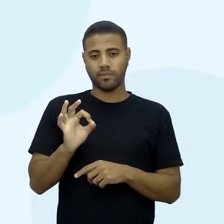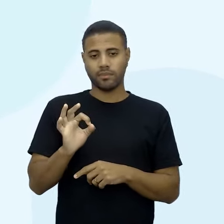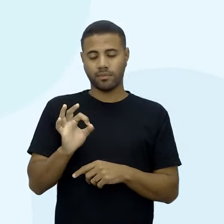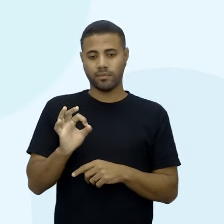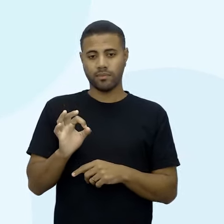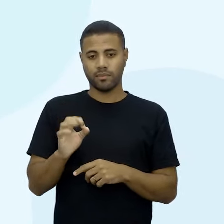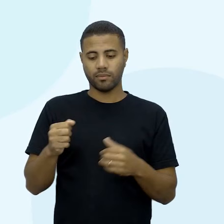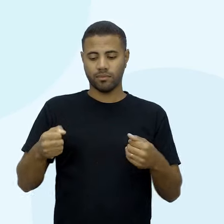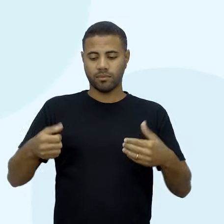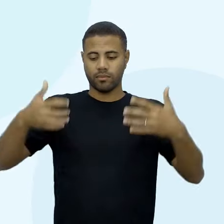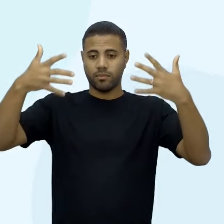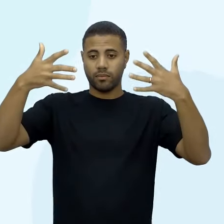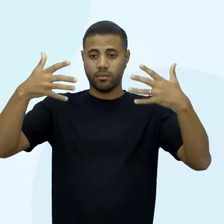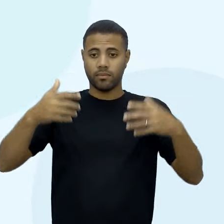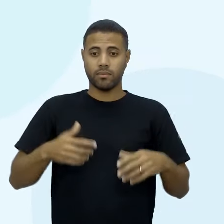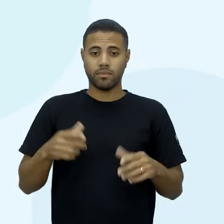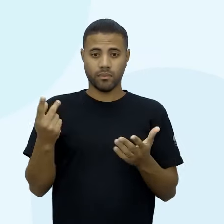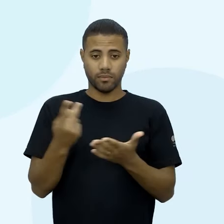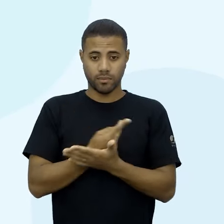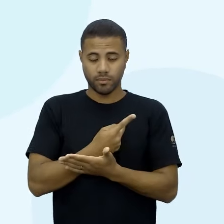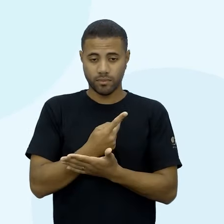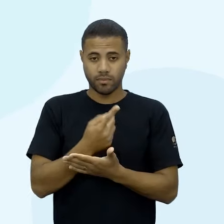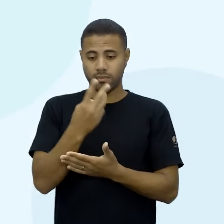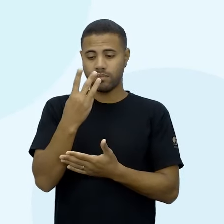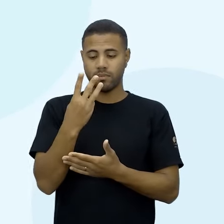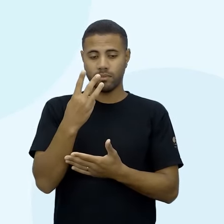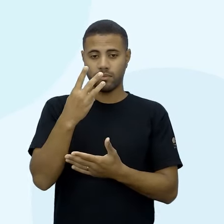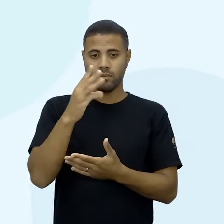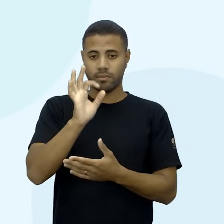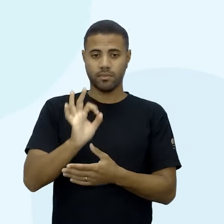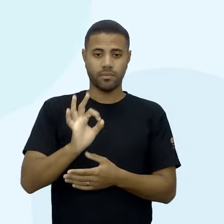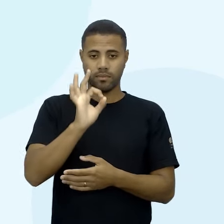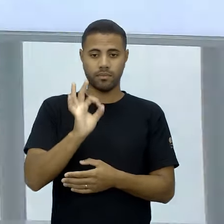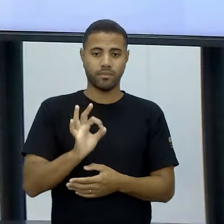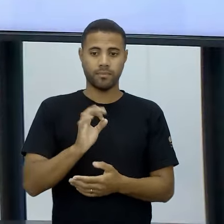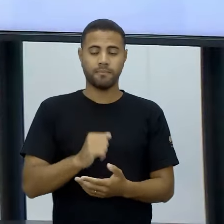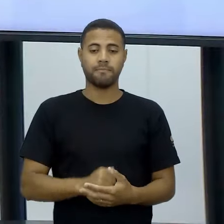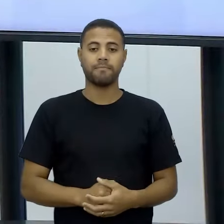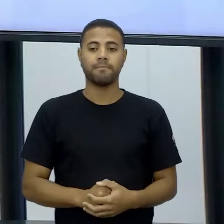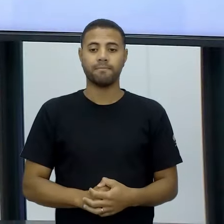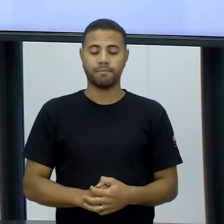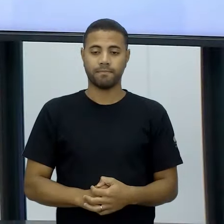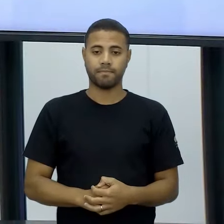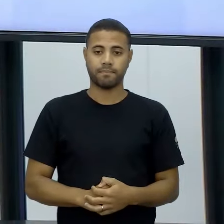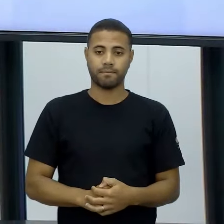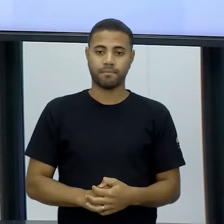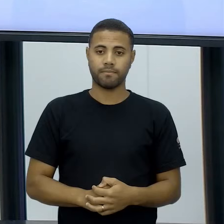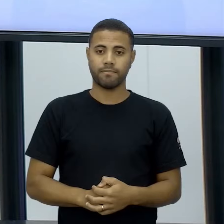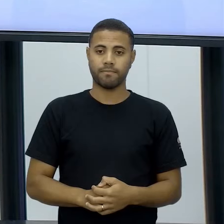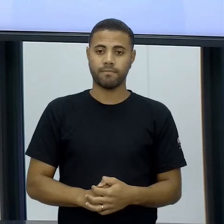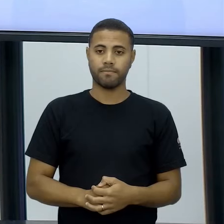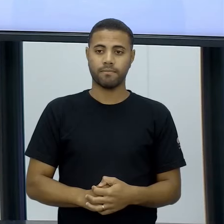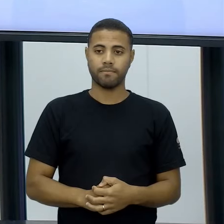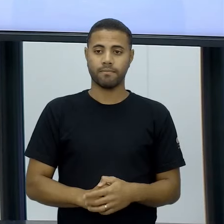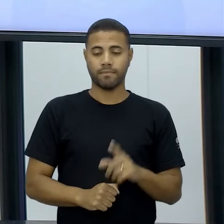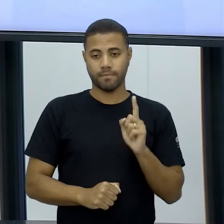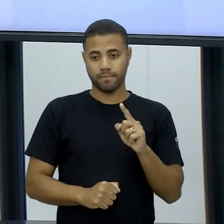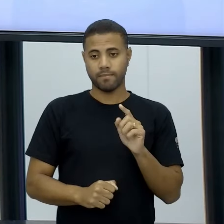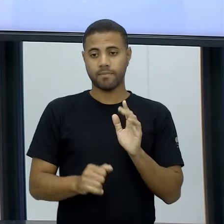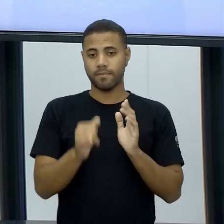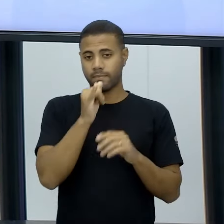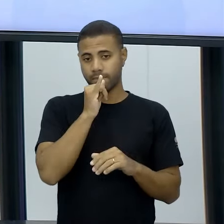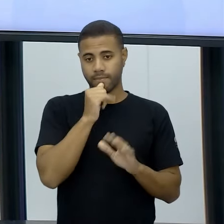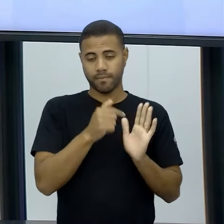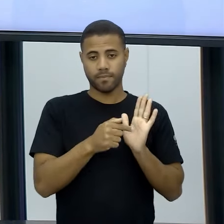tudo bem? E uma margem de erro aí de 3%, tudo bem? Então, é essa a ideia. O